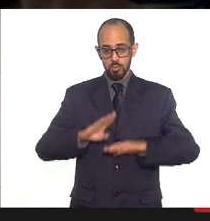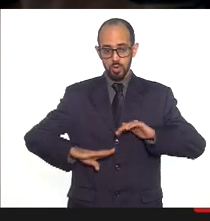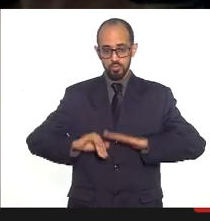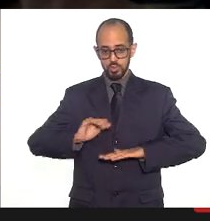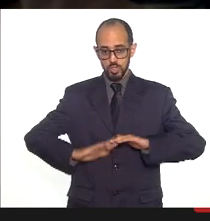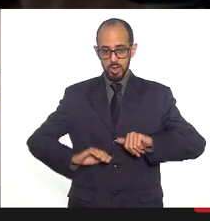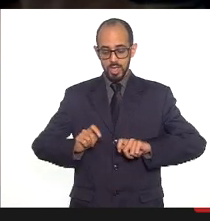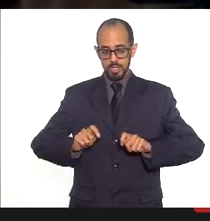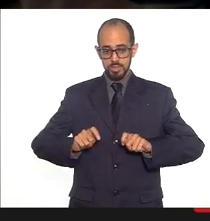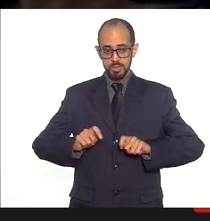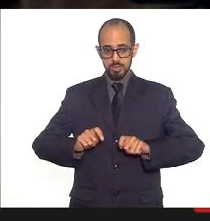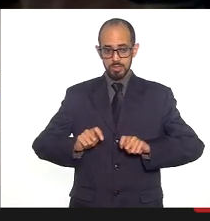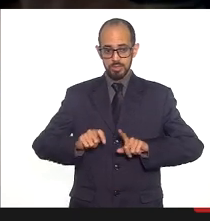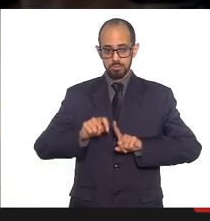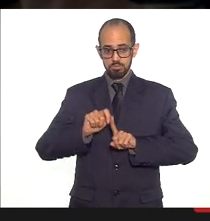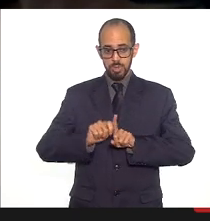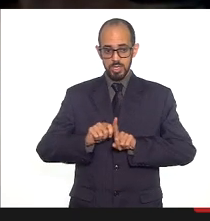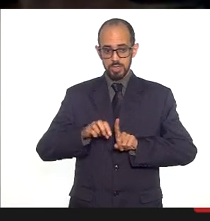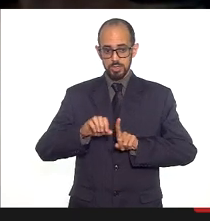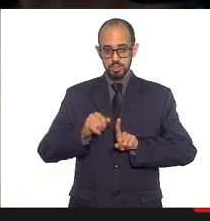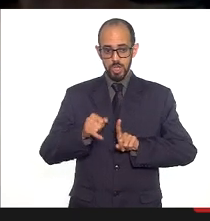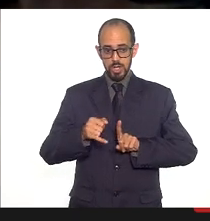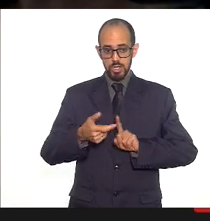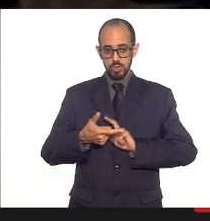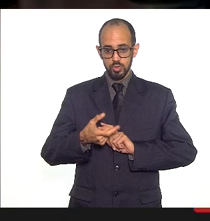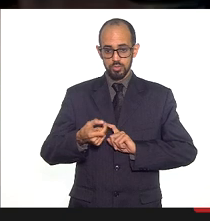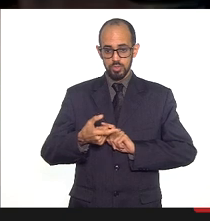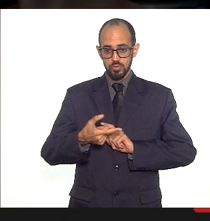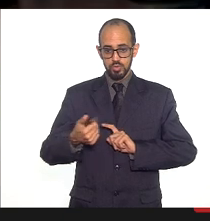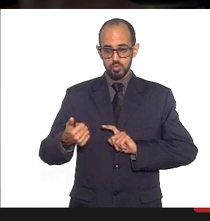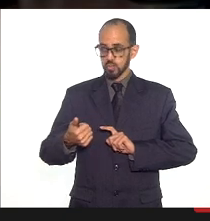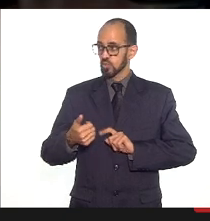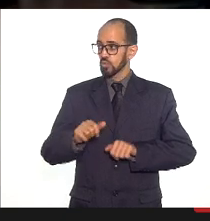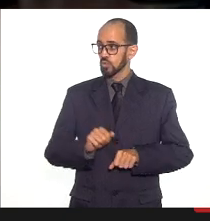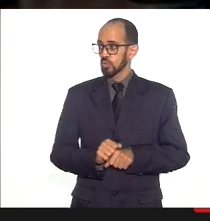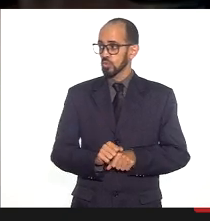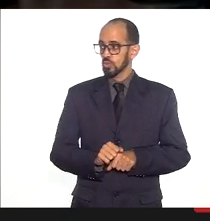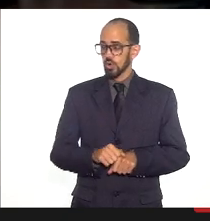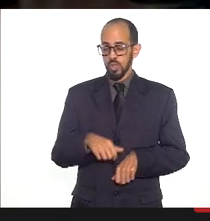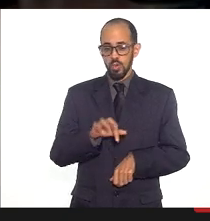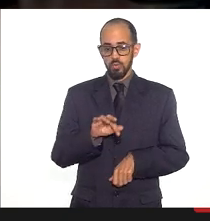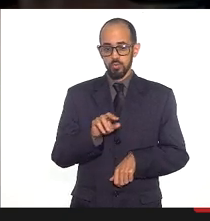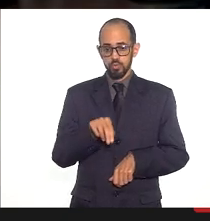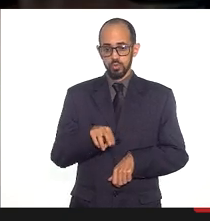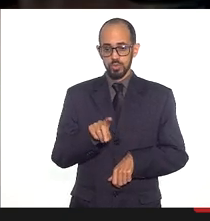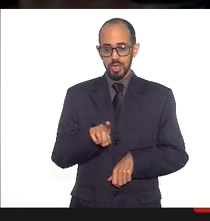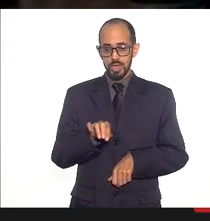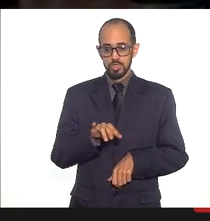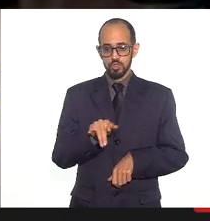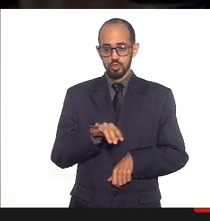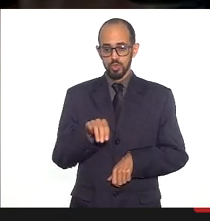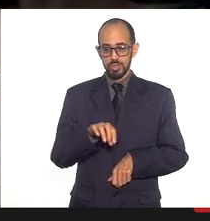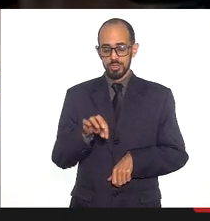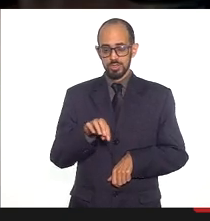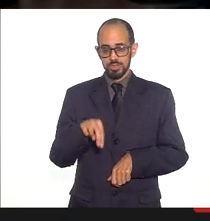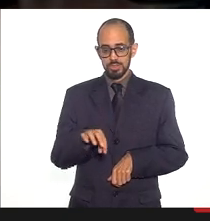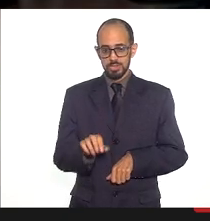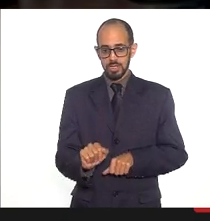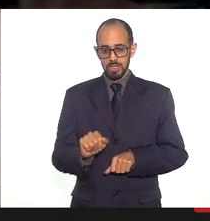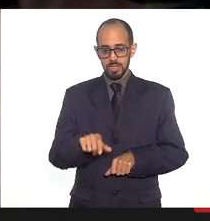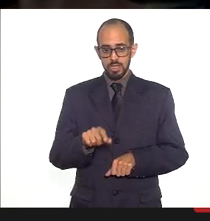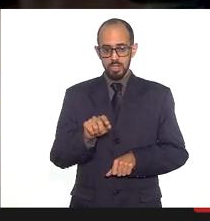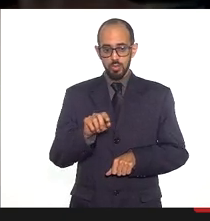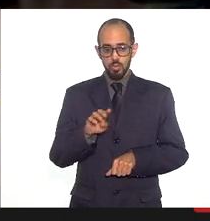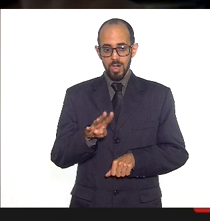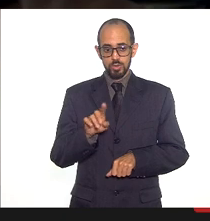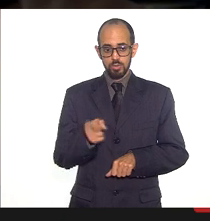competência janeiro de 2021 fundacionista profissionais 9.436